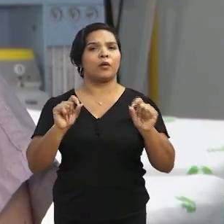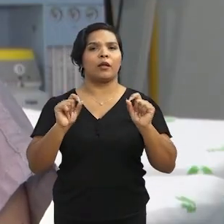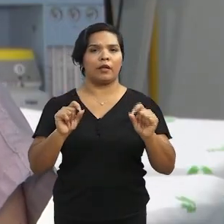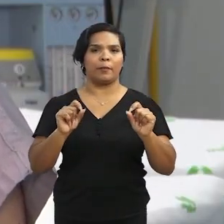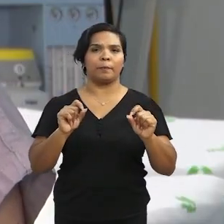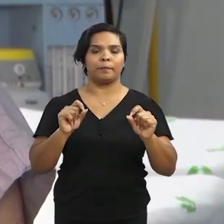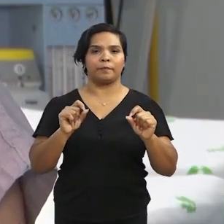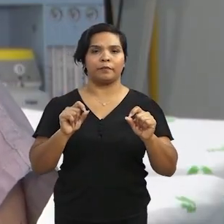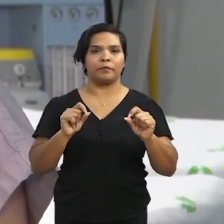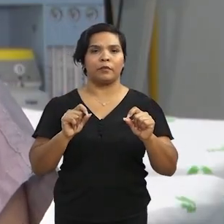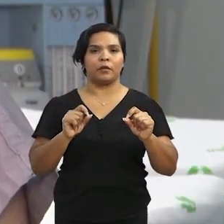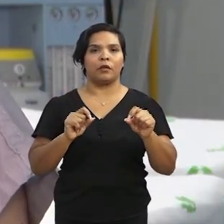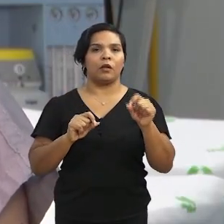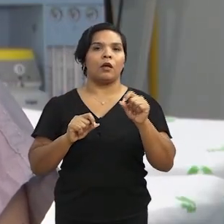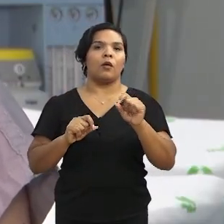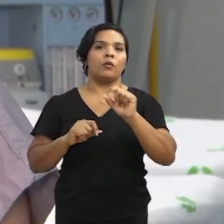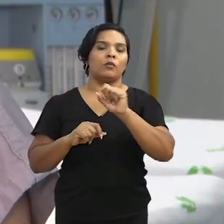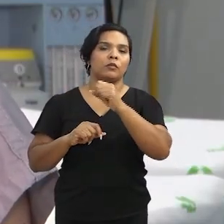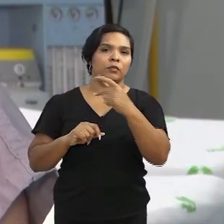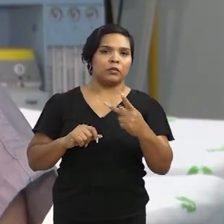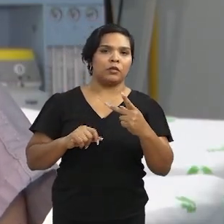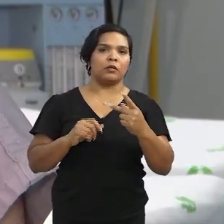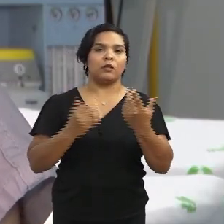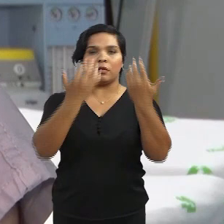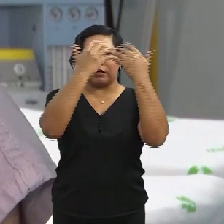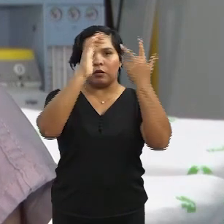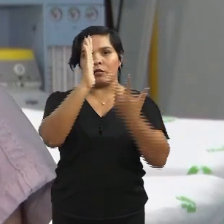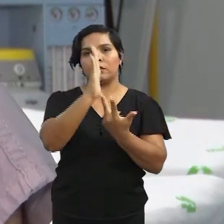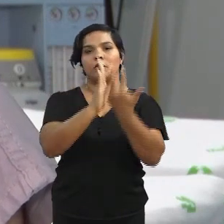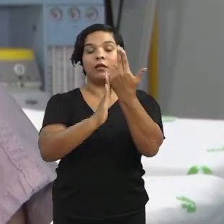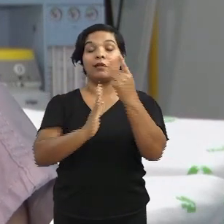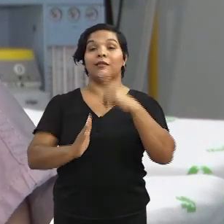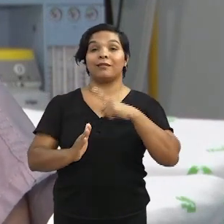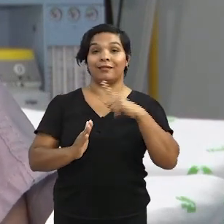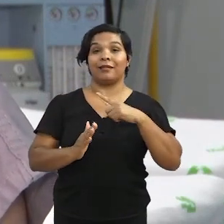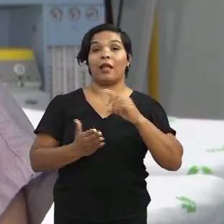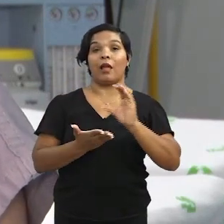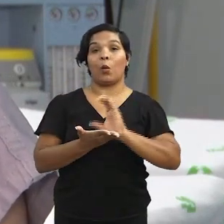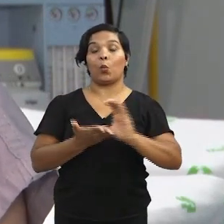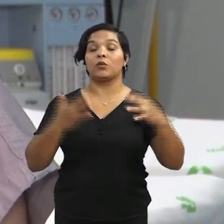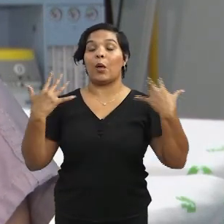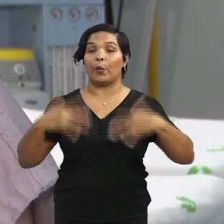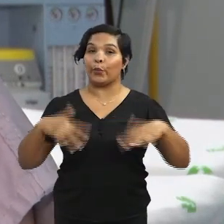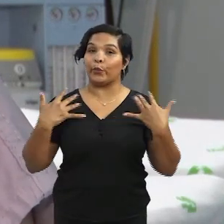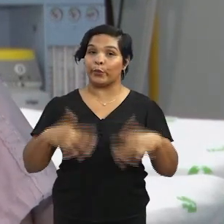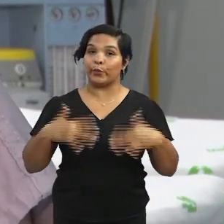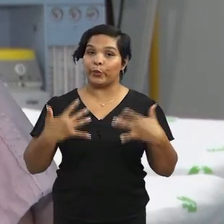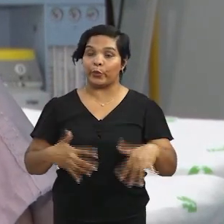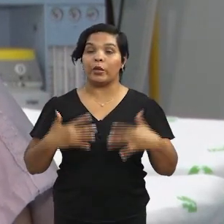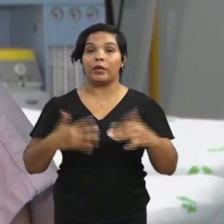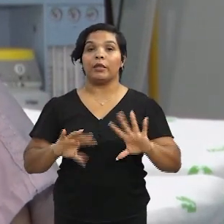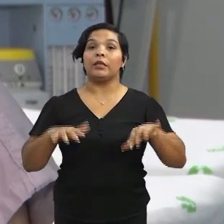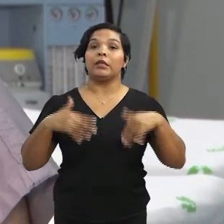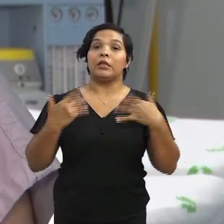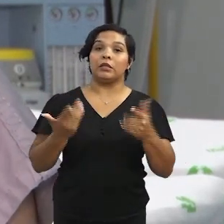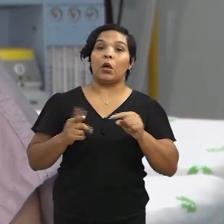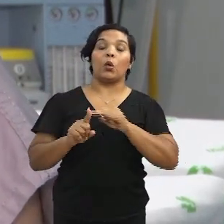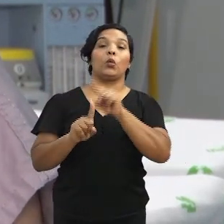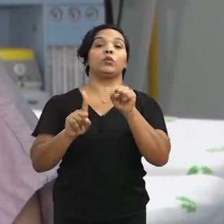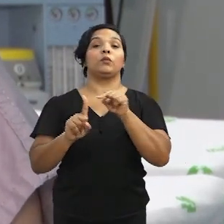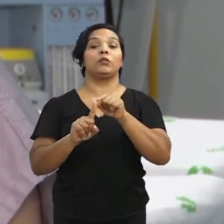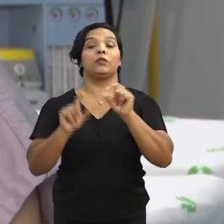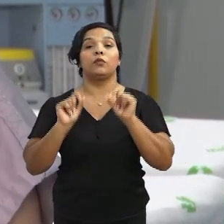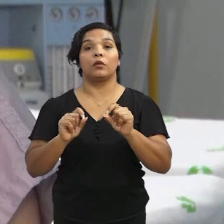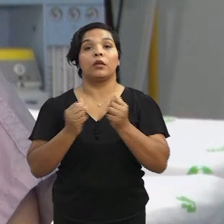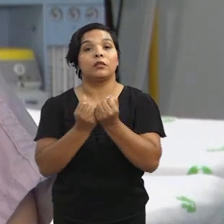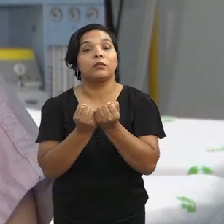problemática é que os dispositivos usuais de neurocirurgia guiada por imagem, têm um custo relativamente elevado. Então,